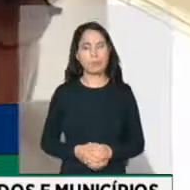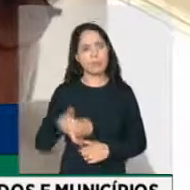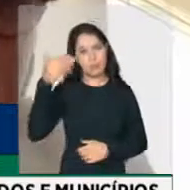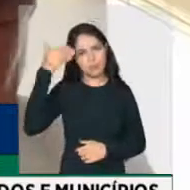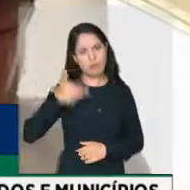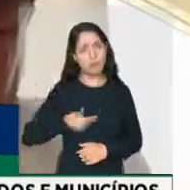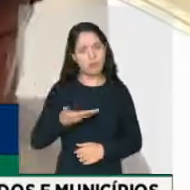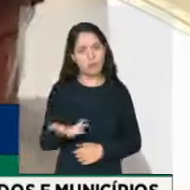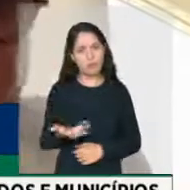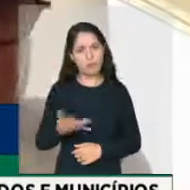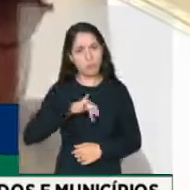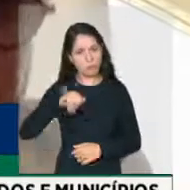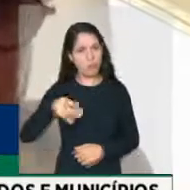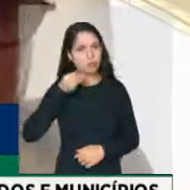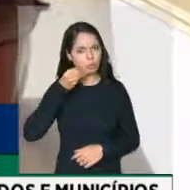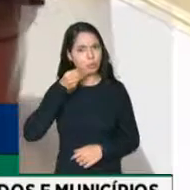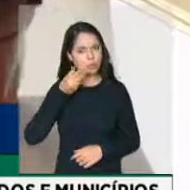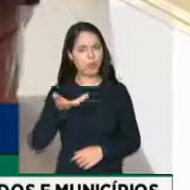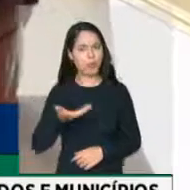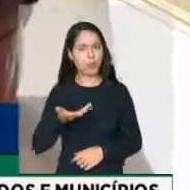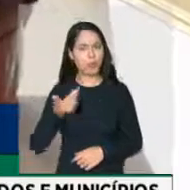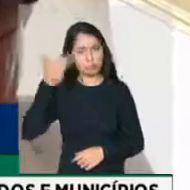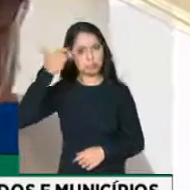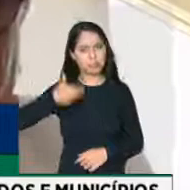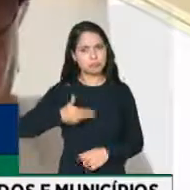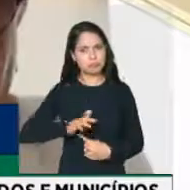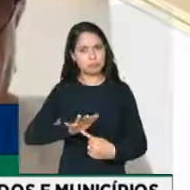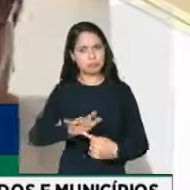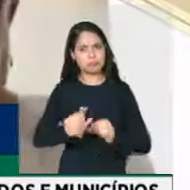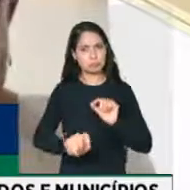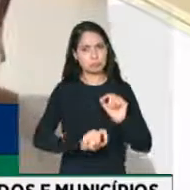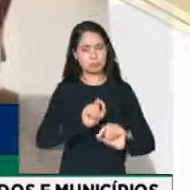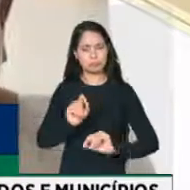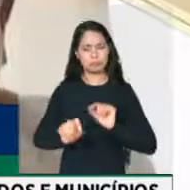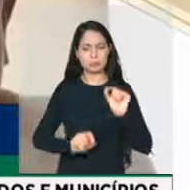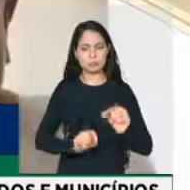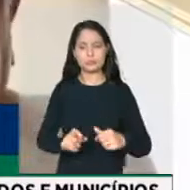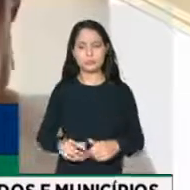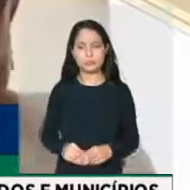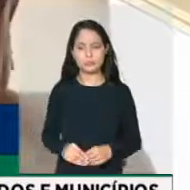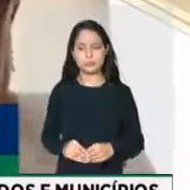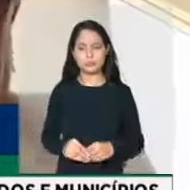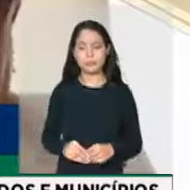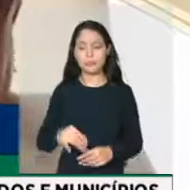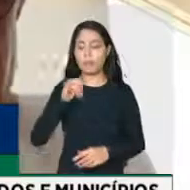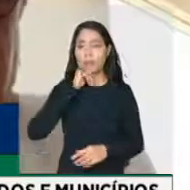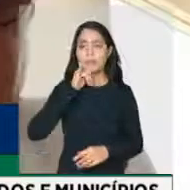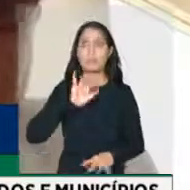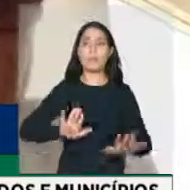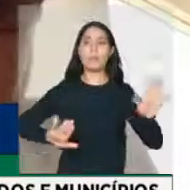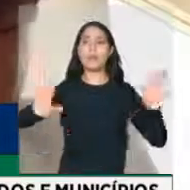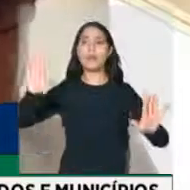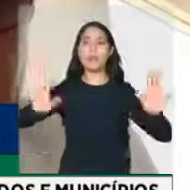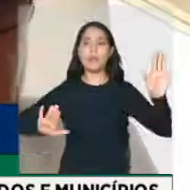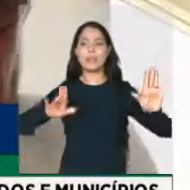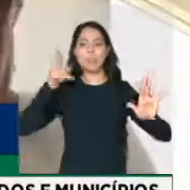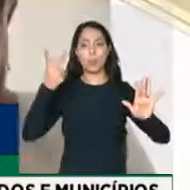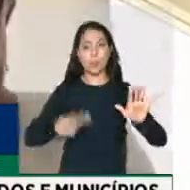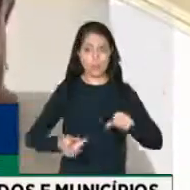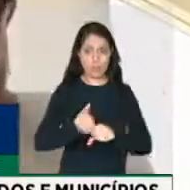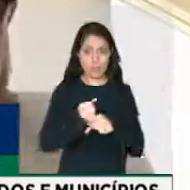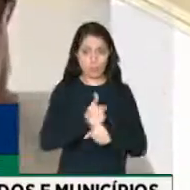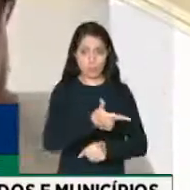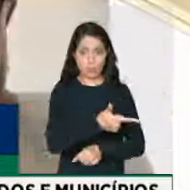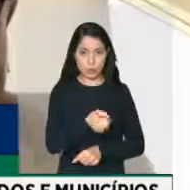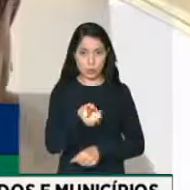nessa oportunidade de me posicionar é quanto a questão das eleições desse ano de